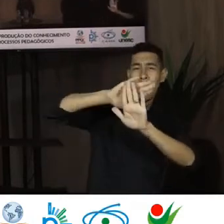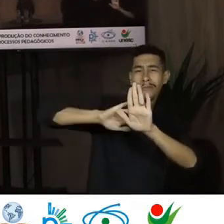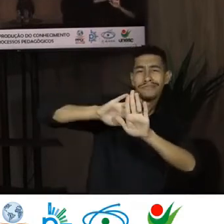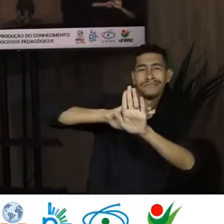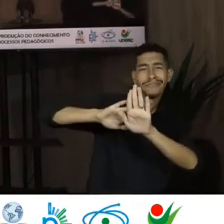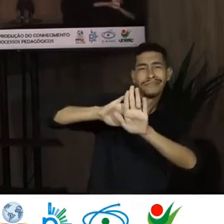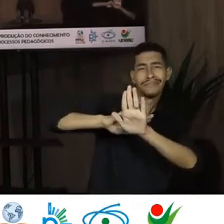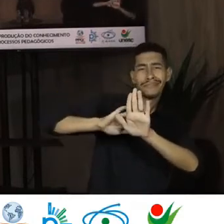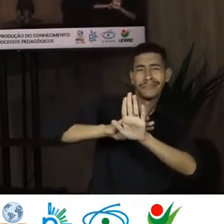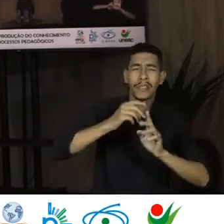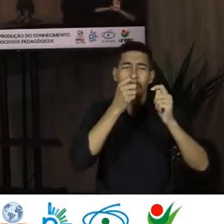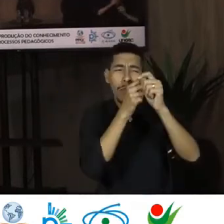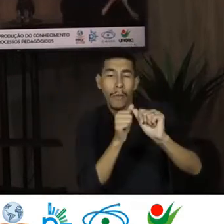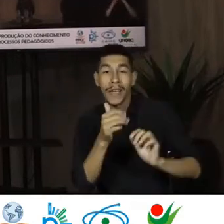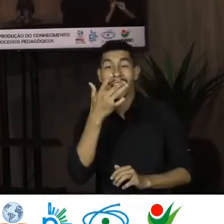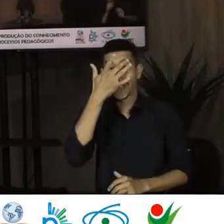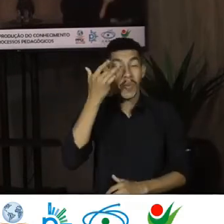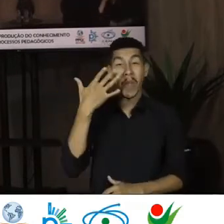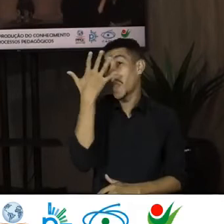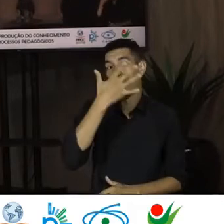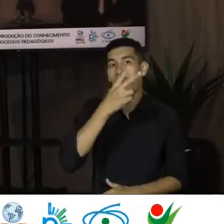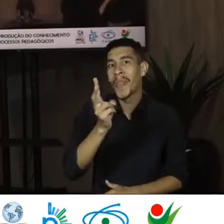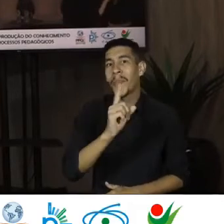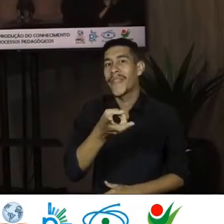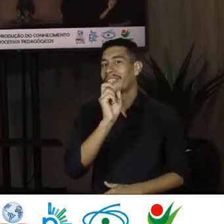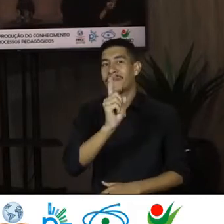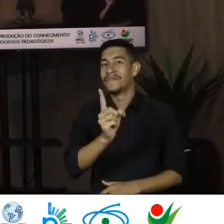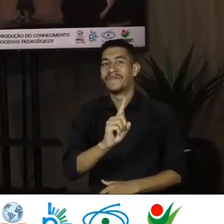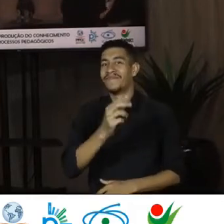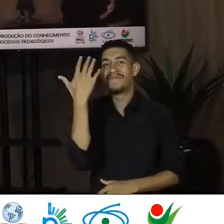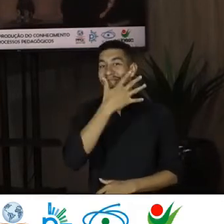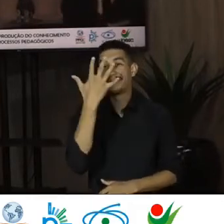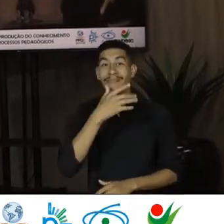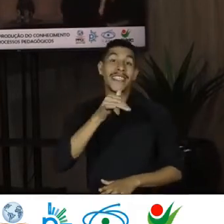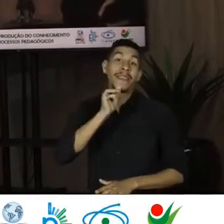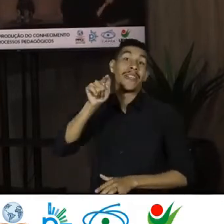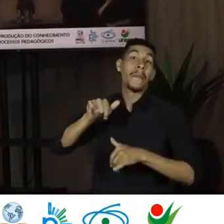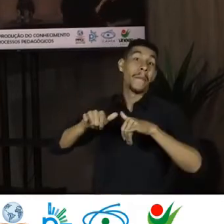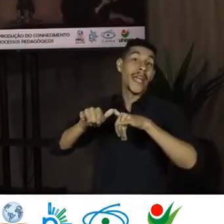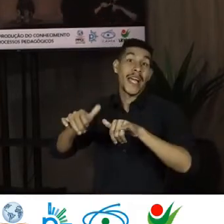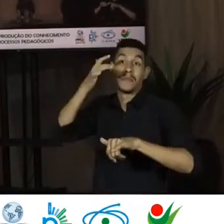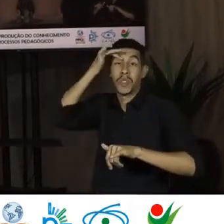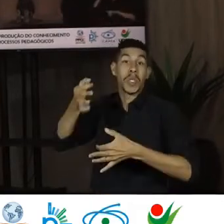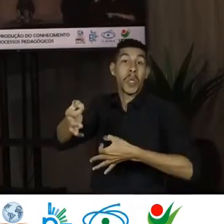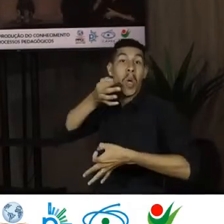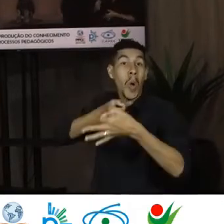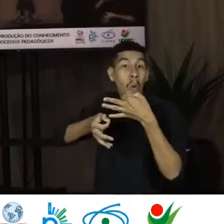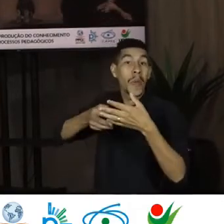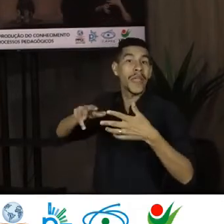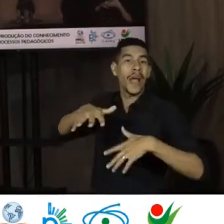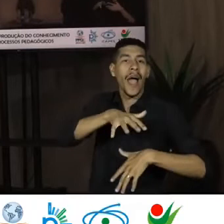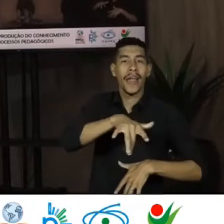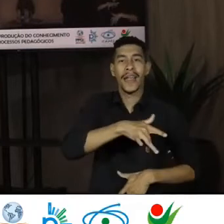a pessoa Percebe Que passou Por uma situação De racismo Isso a gente vê No supermercado Que as pessoas Comentam No serviço De saúde